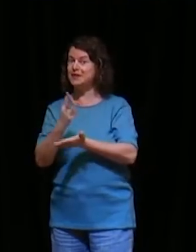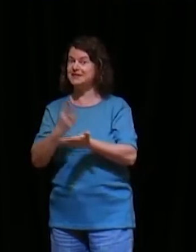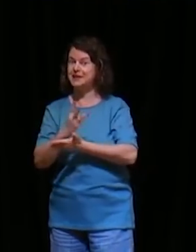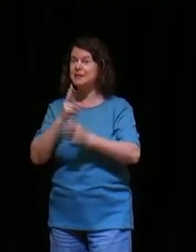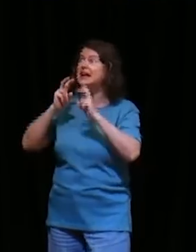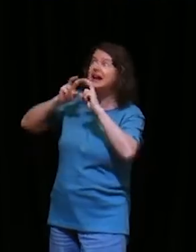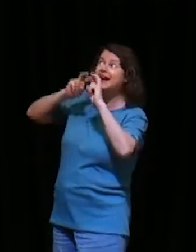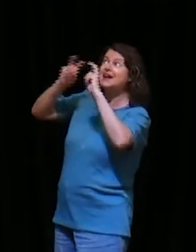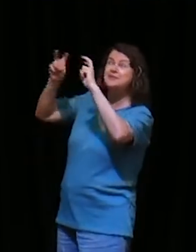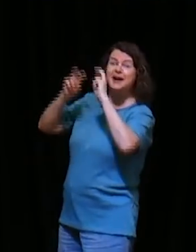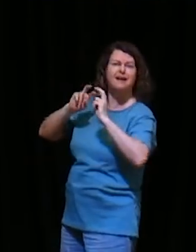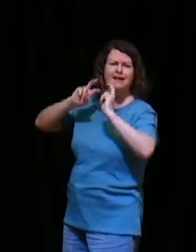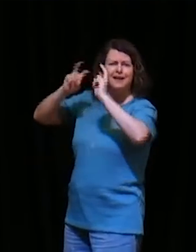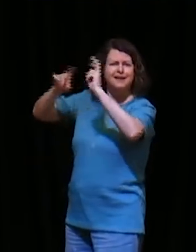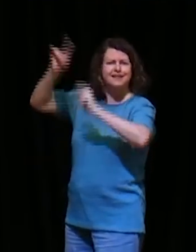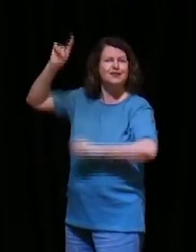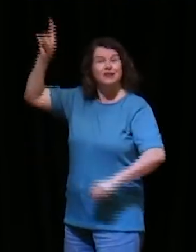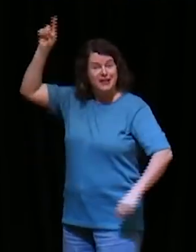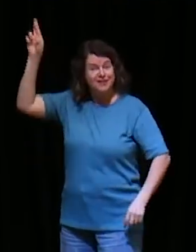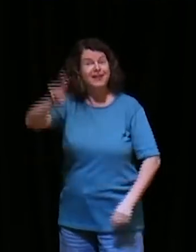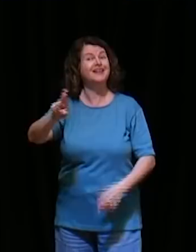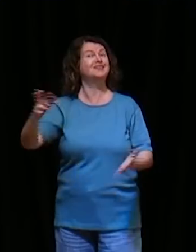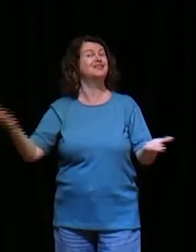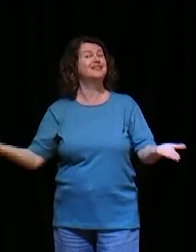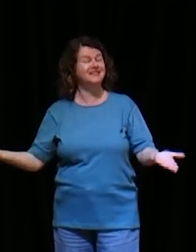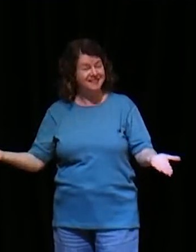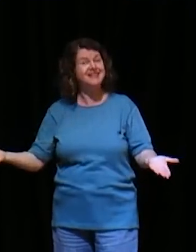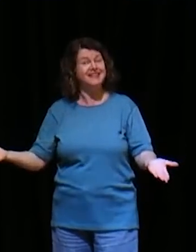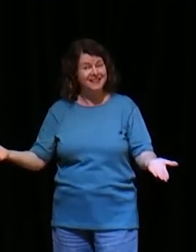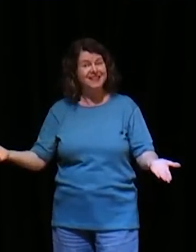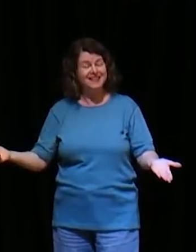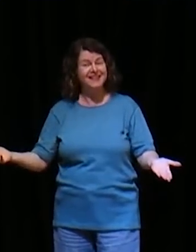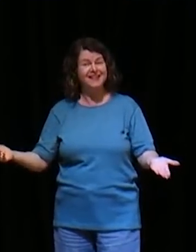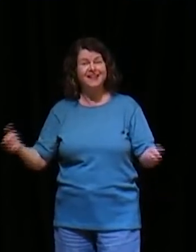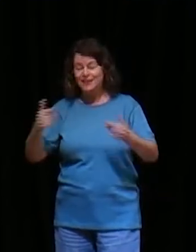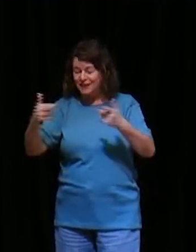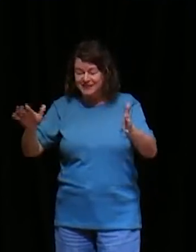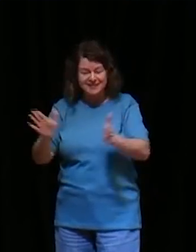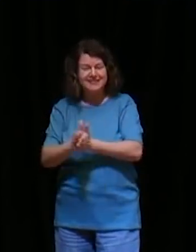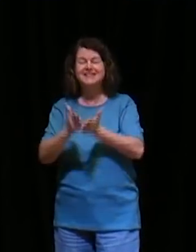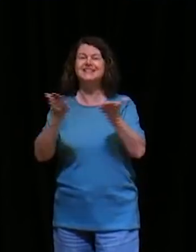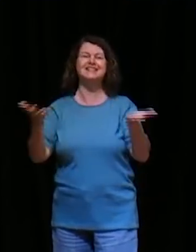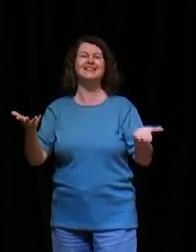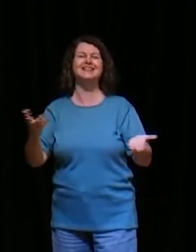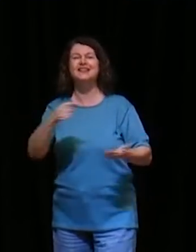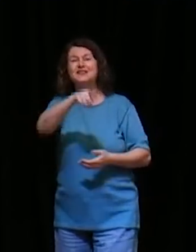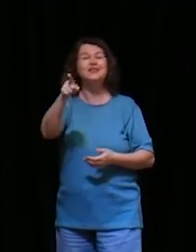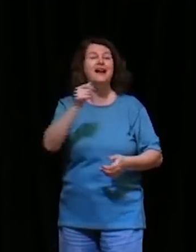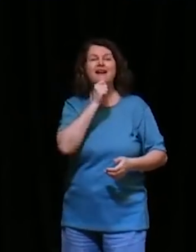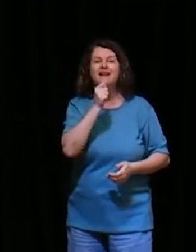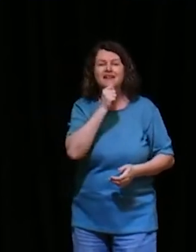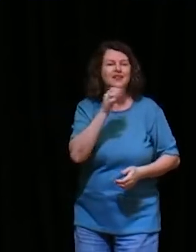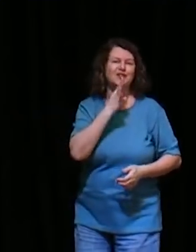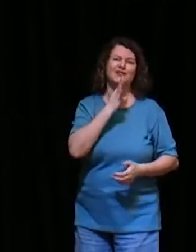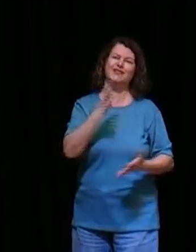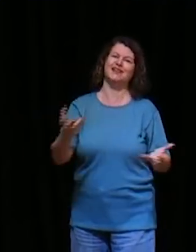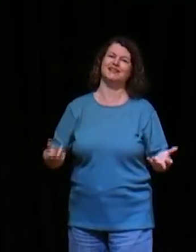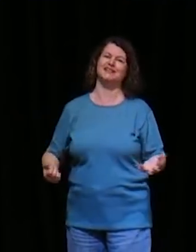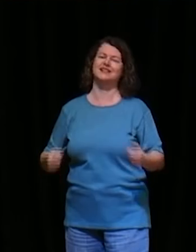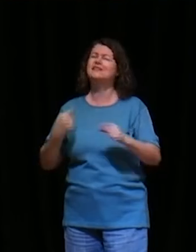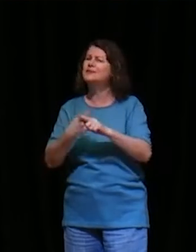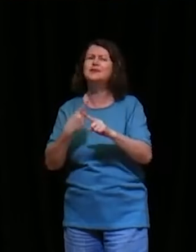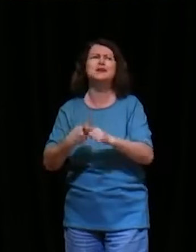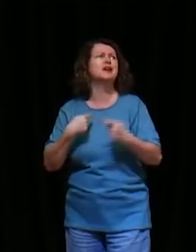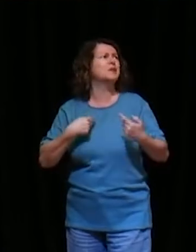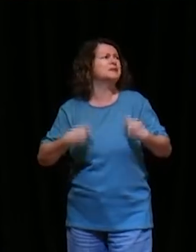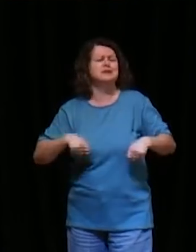para Deus, e eu vou te responder, ele vai dizer, coisas grandiosas, insondáveis, que você não conhece, gente, por que que eu devo